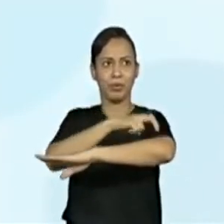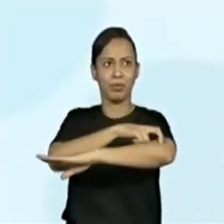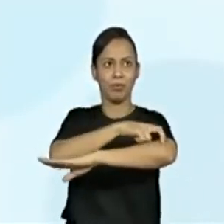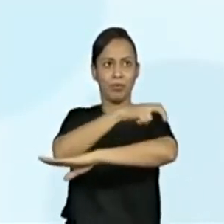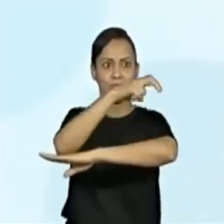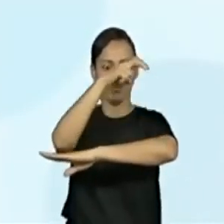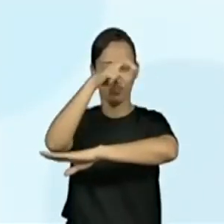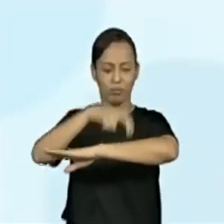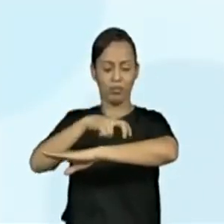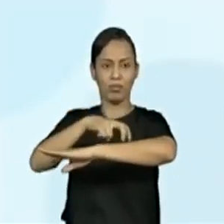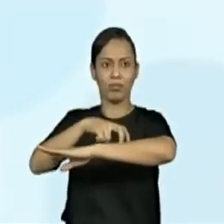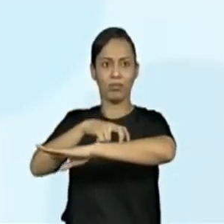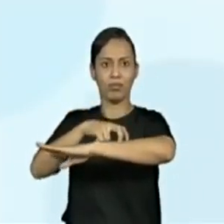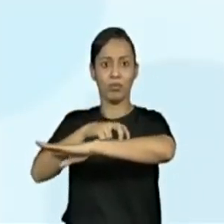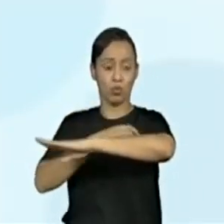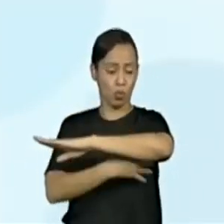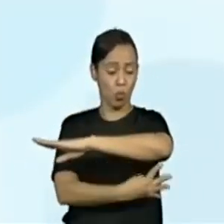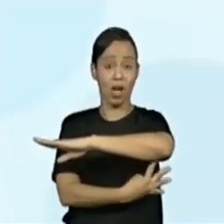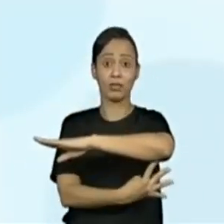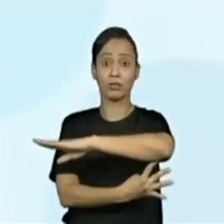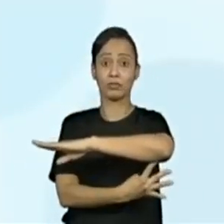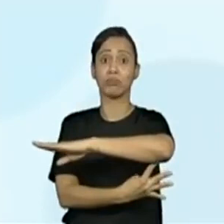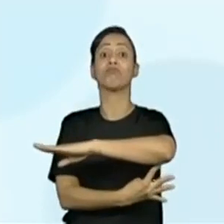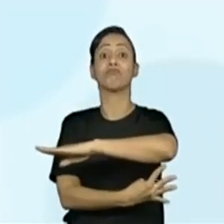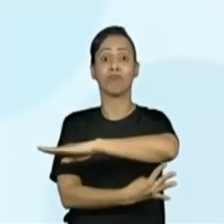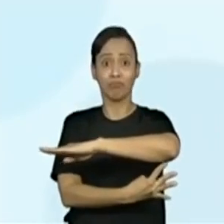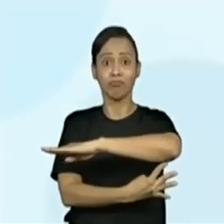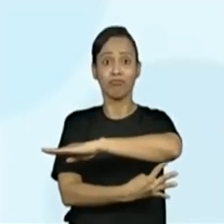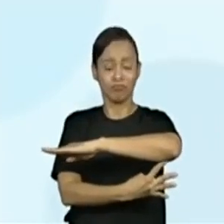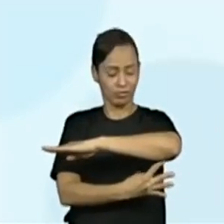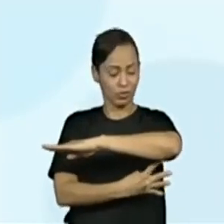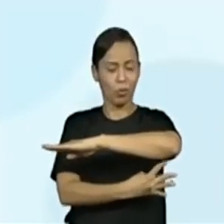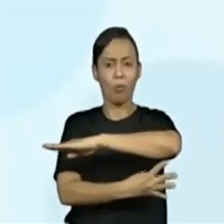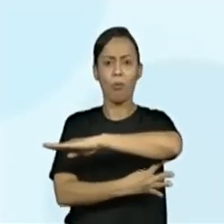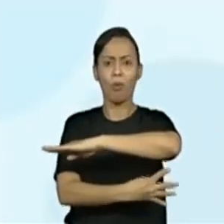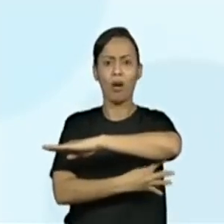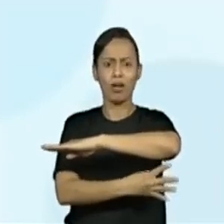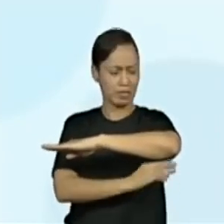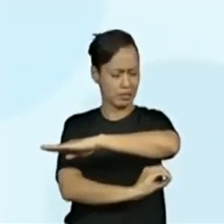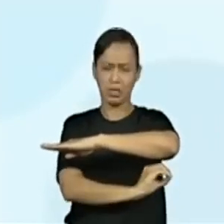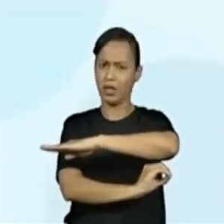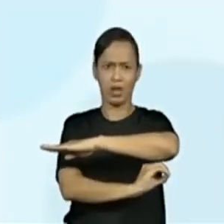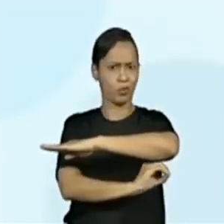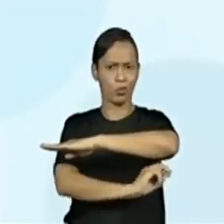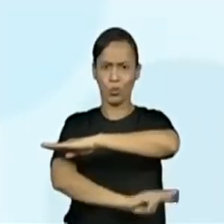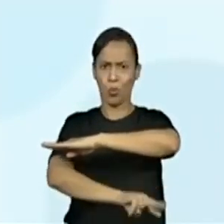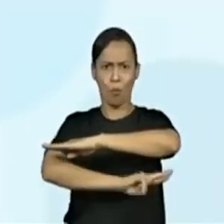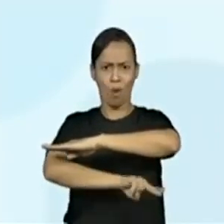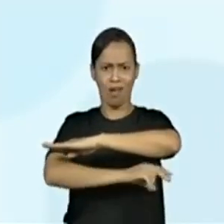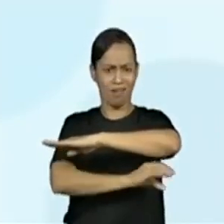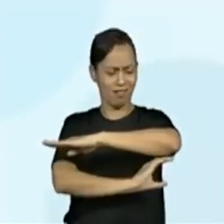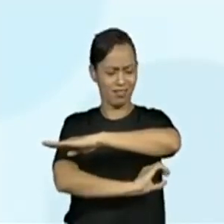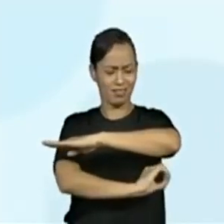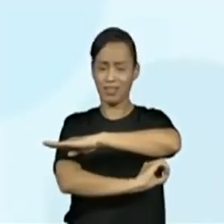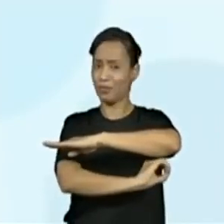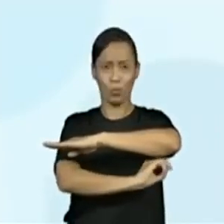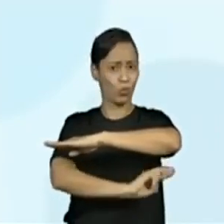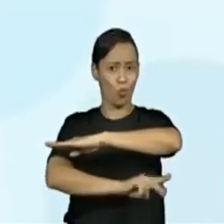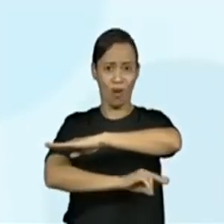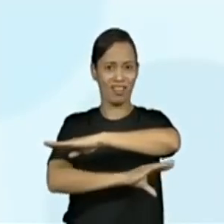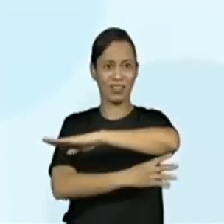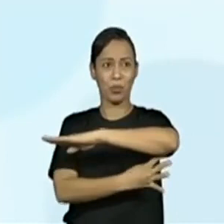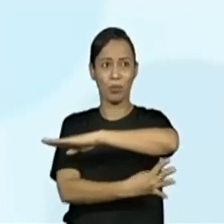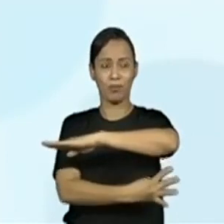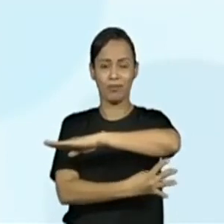Olha só de onde que ele está saltando. Ele não saltou do zero dessa vez, não foi, Progenor? Não, ele já começou lá na